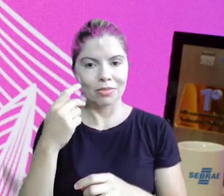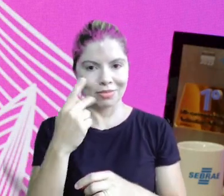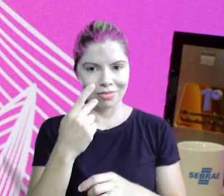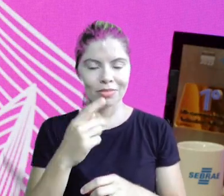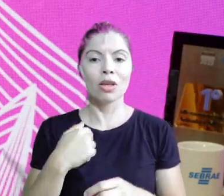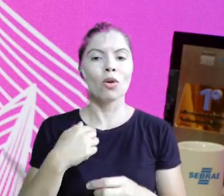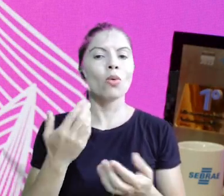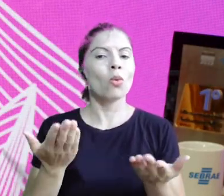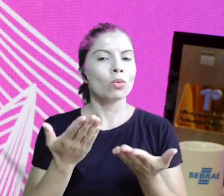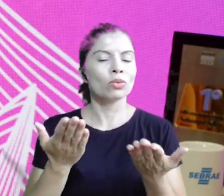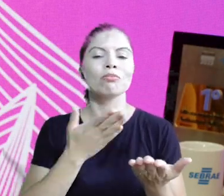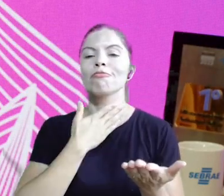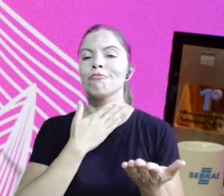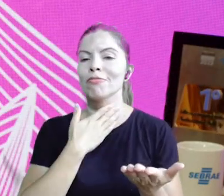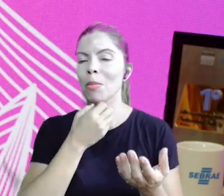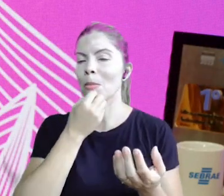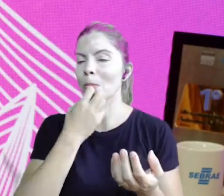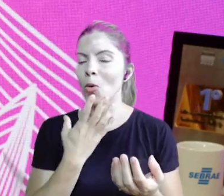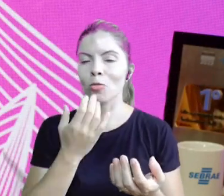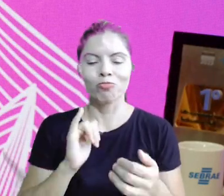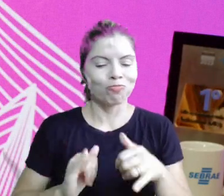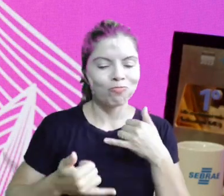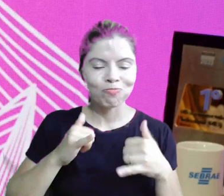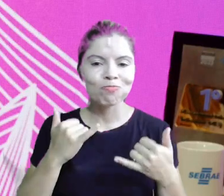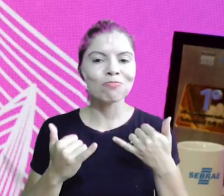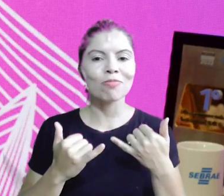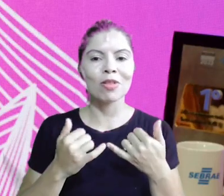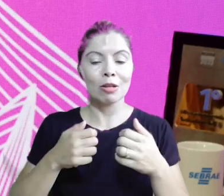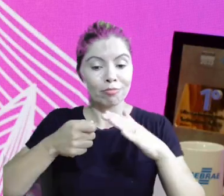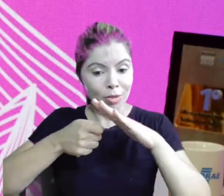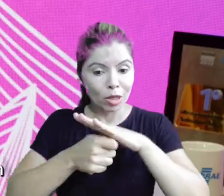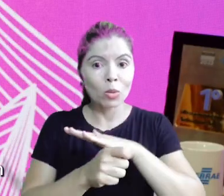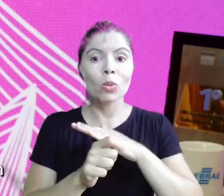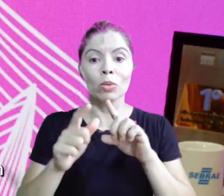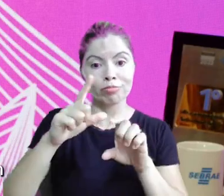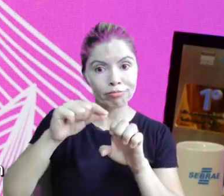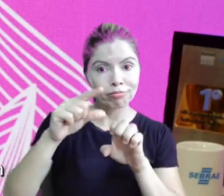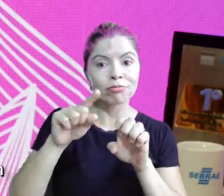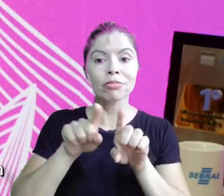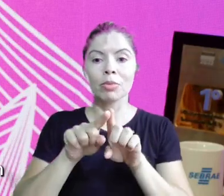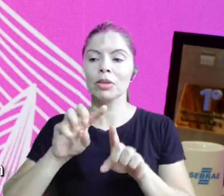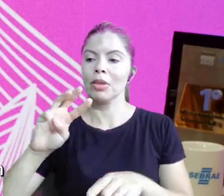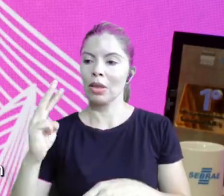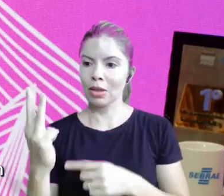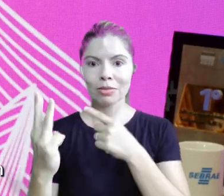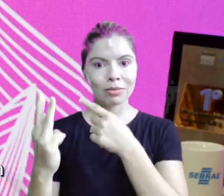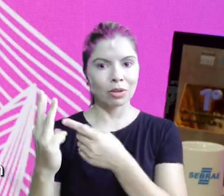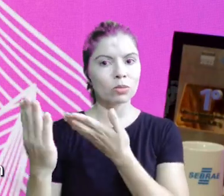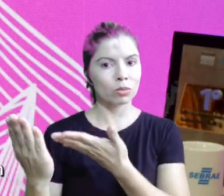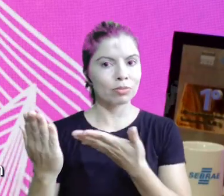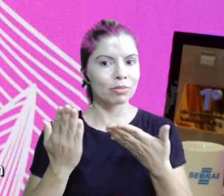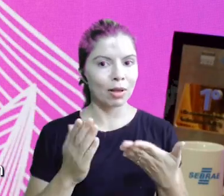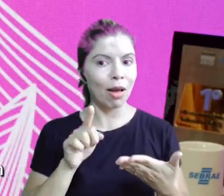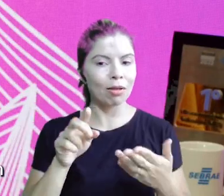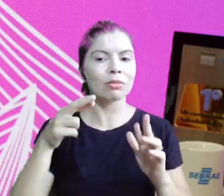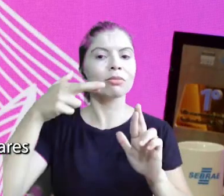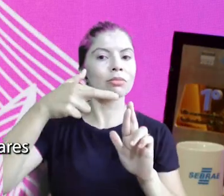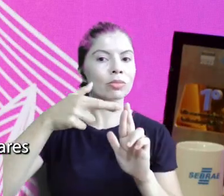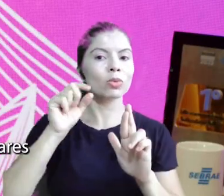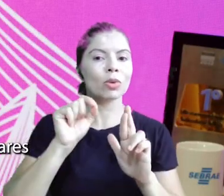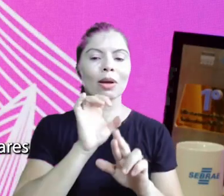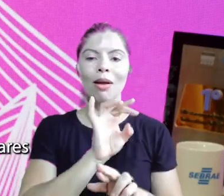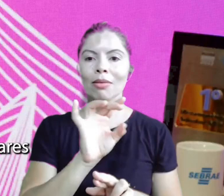divertido, empreendedor, proativo, enérgico com três mulheres que representam